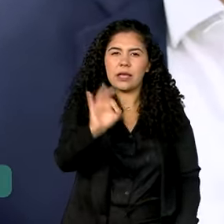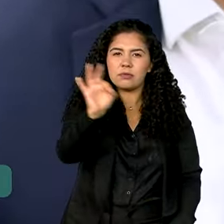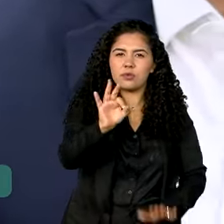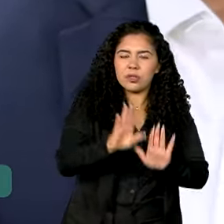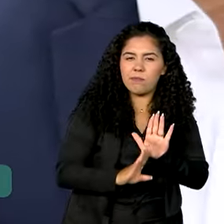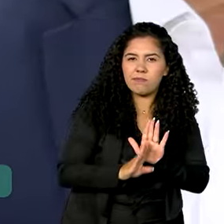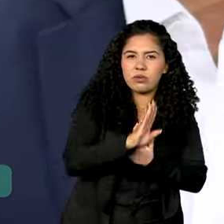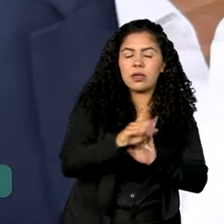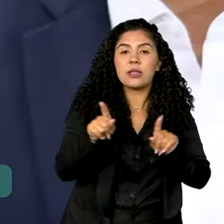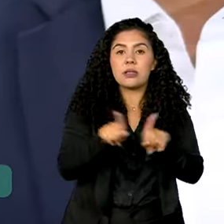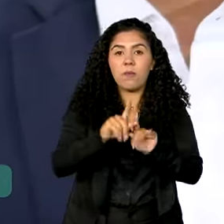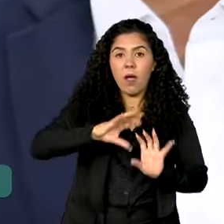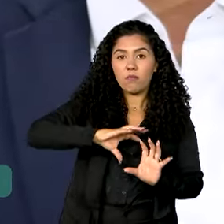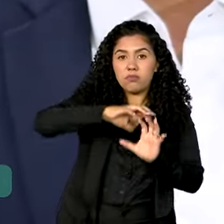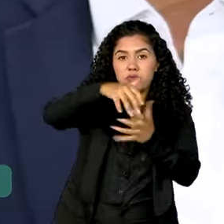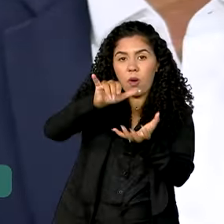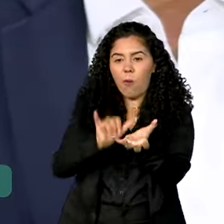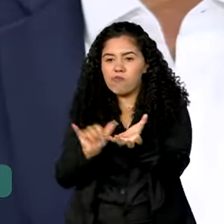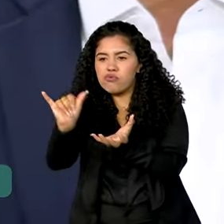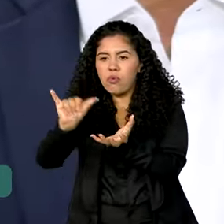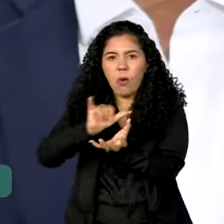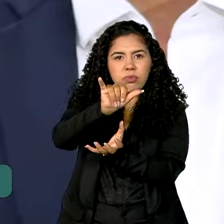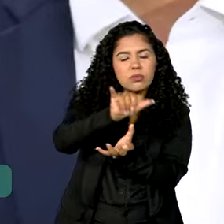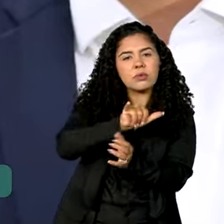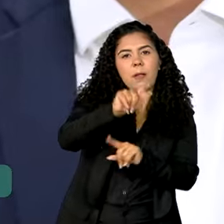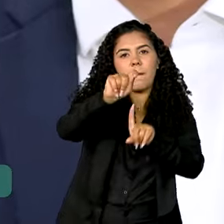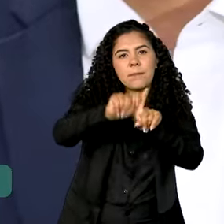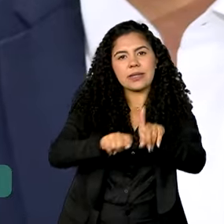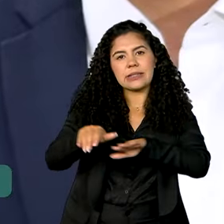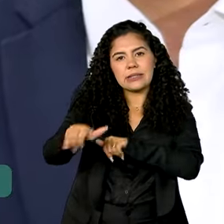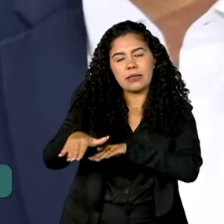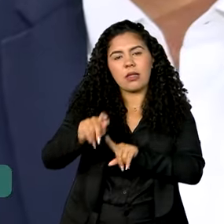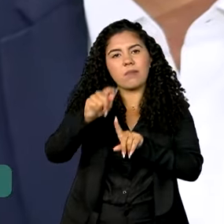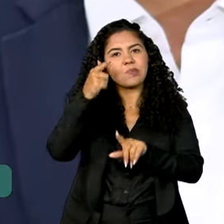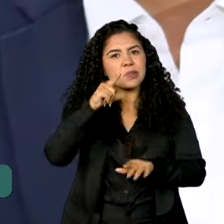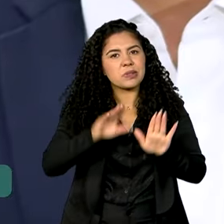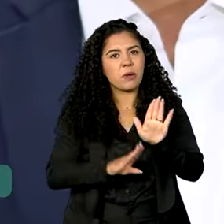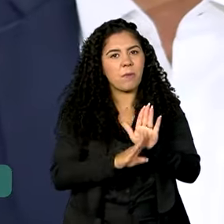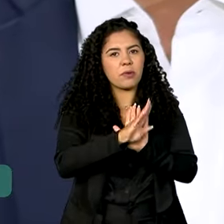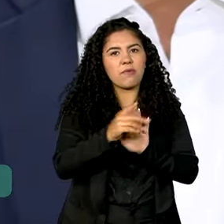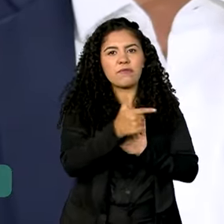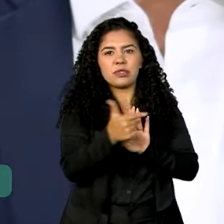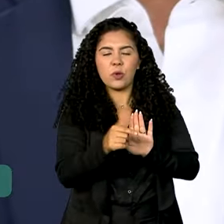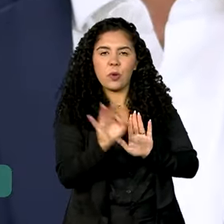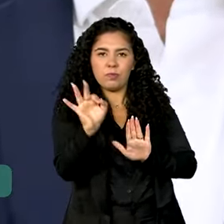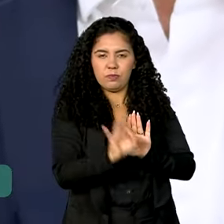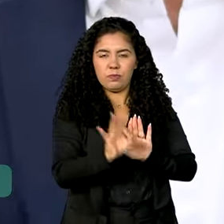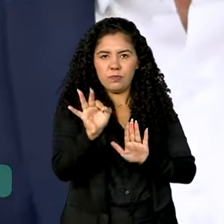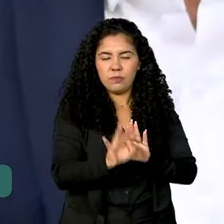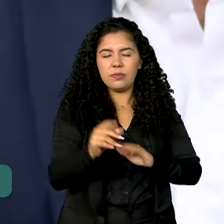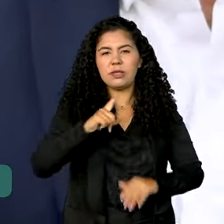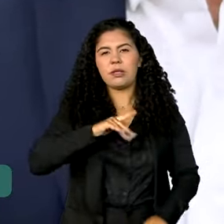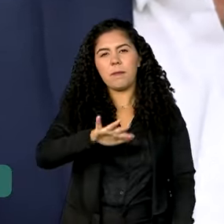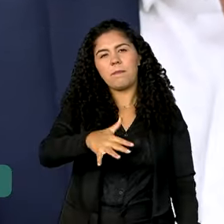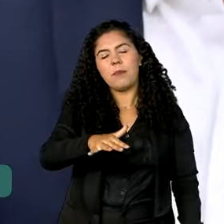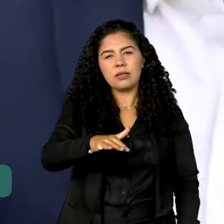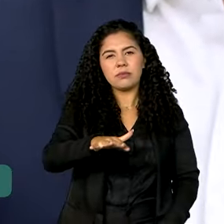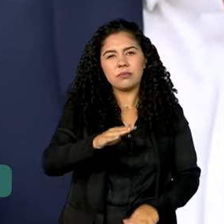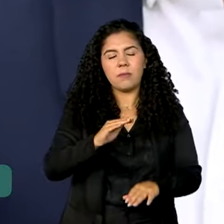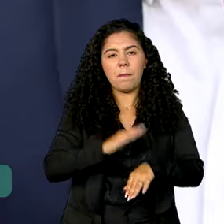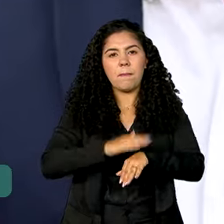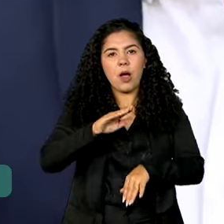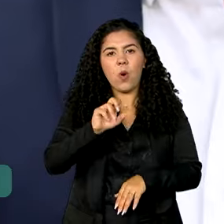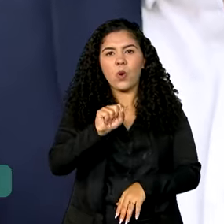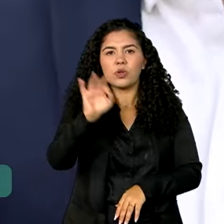Voos internacionais, no mês de setembro, crescemos 22%. Podemos chegar a mais de 8% no crescimento